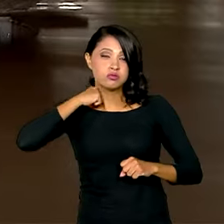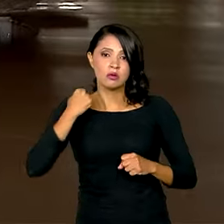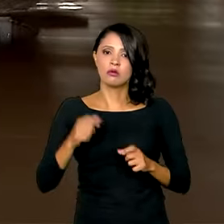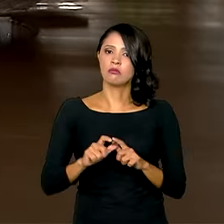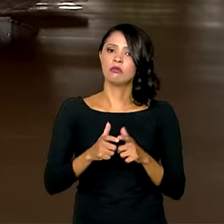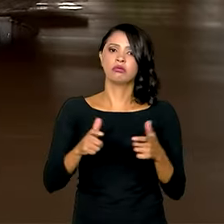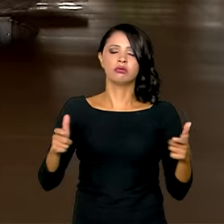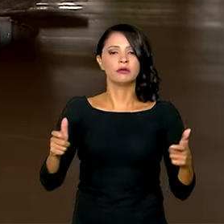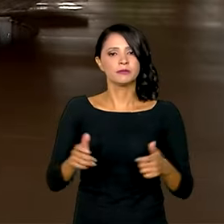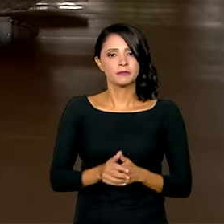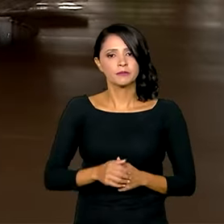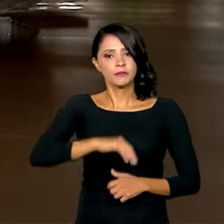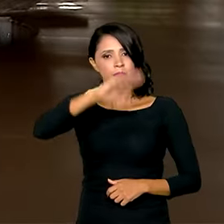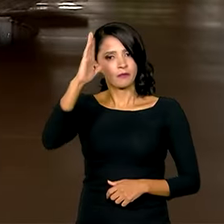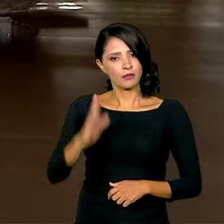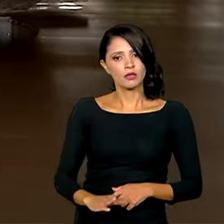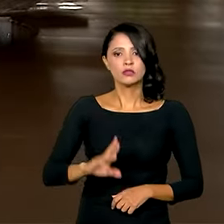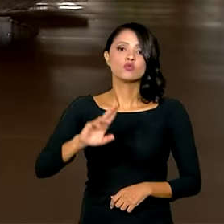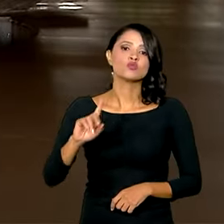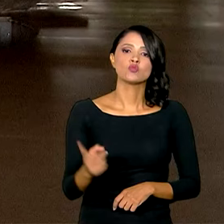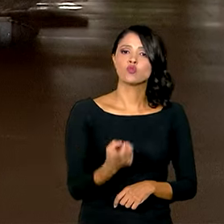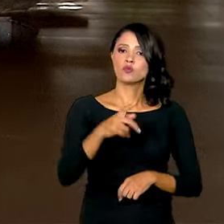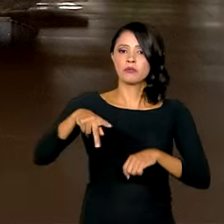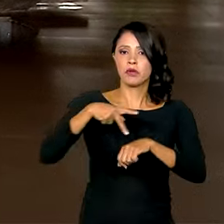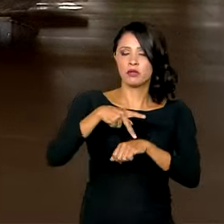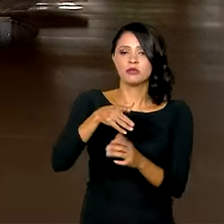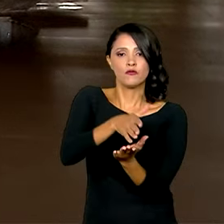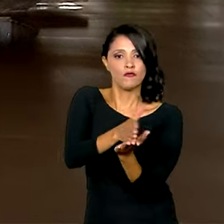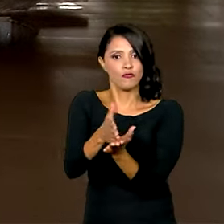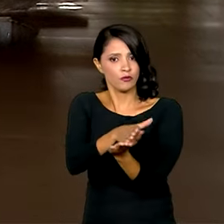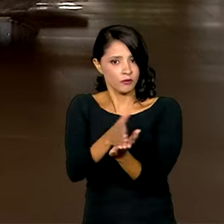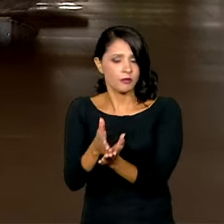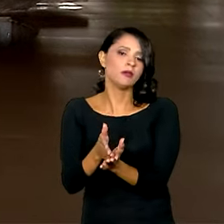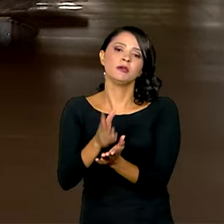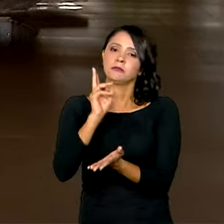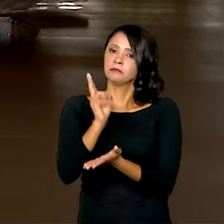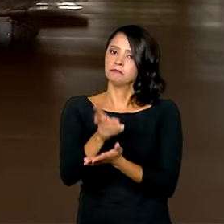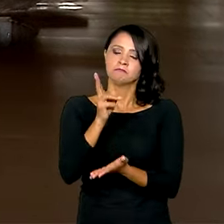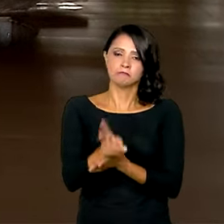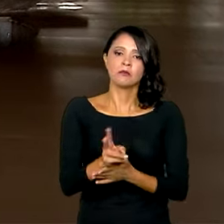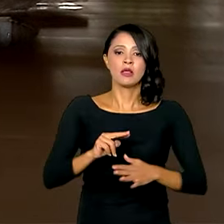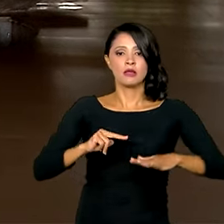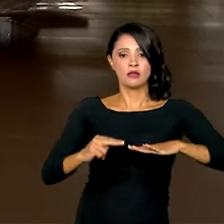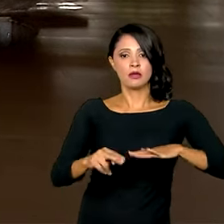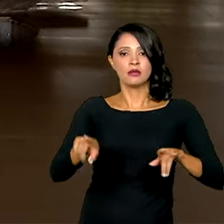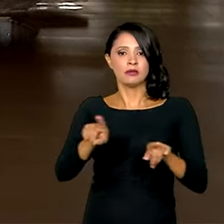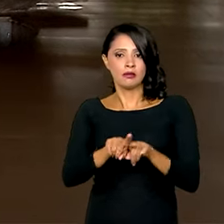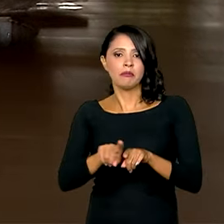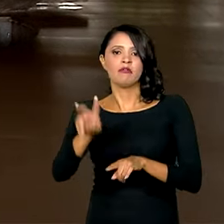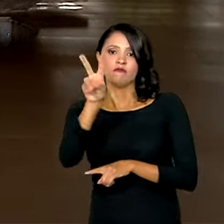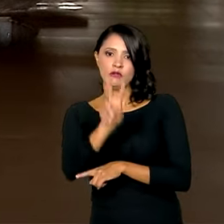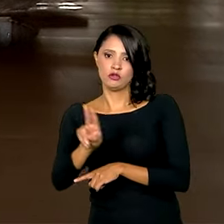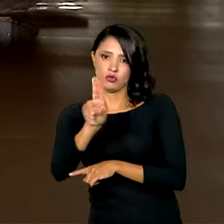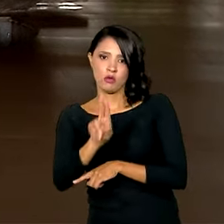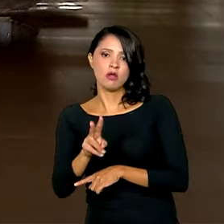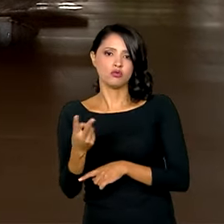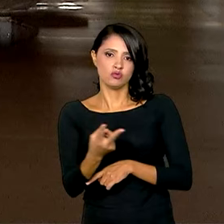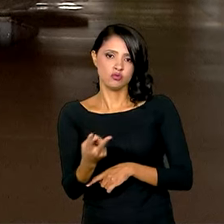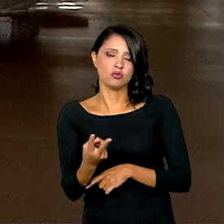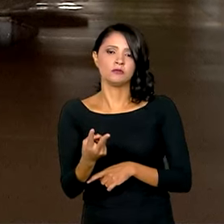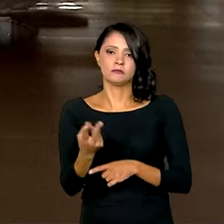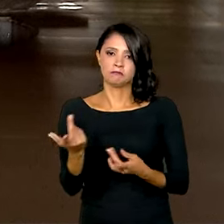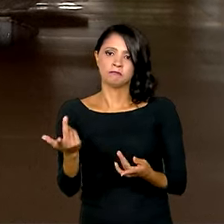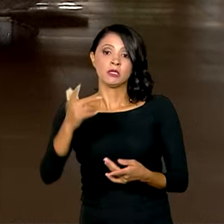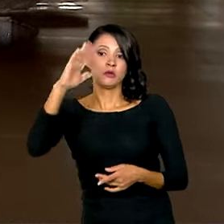O Brasil é o único país que faz fronteira ao mesmo tempo com a Guiana e a Venezuela. Por isso,